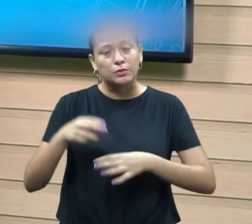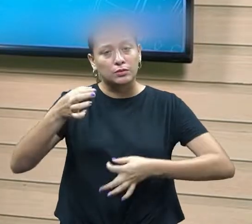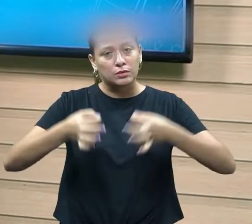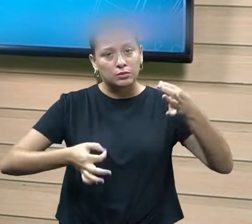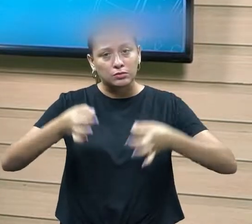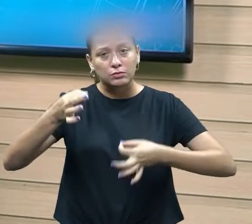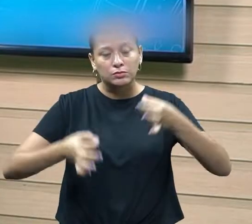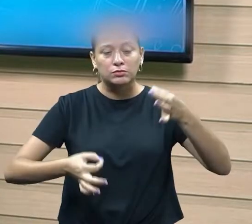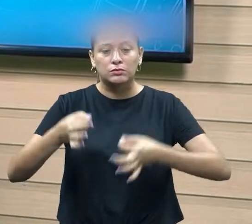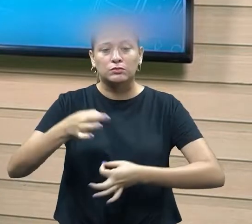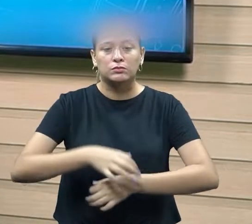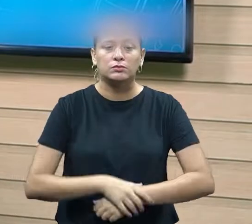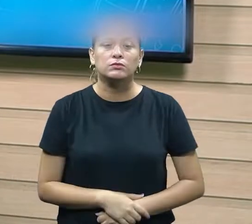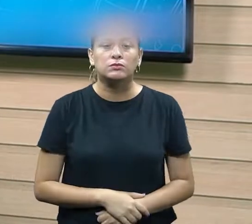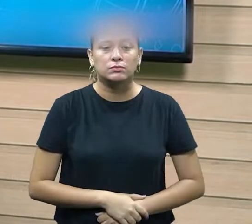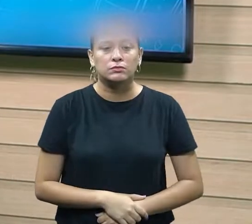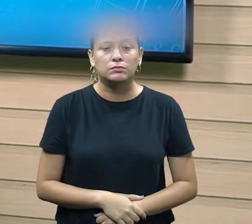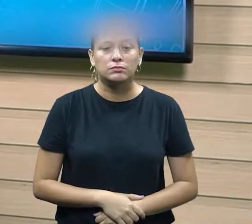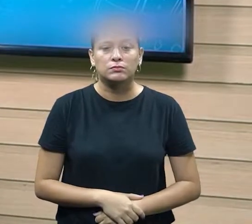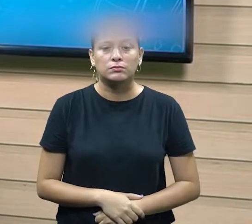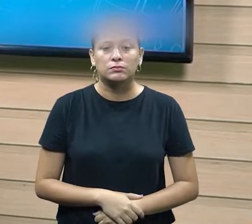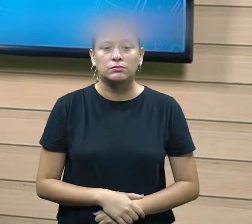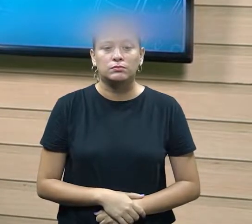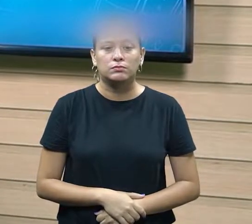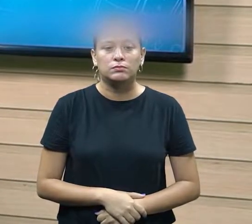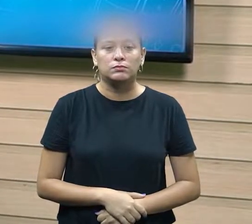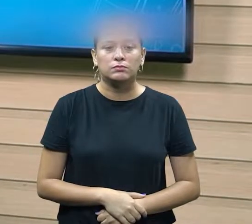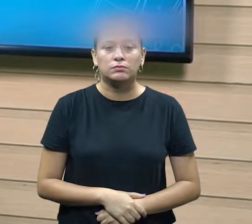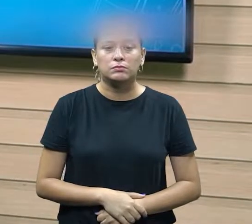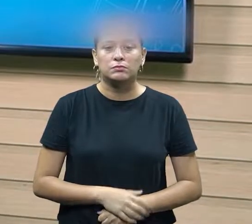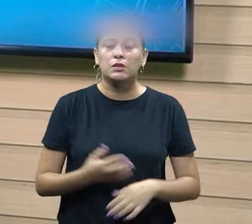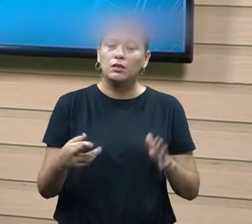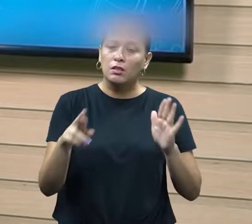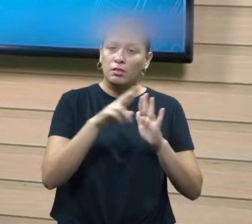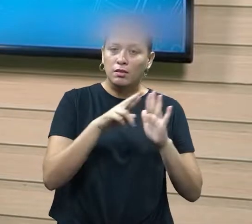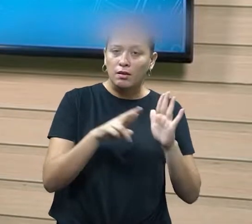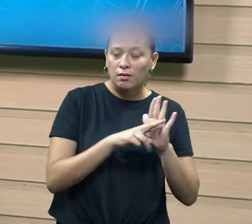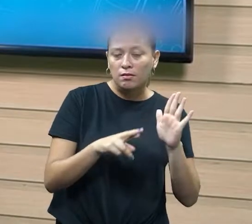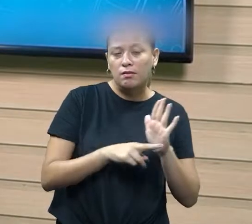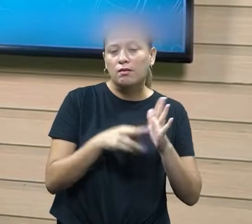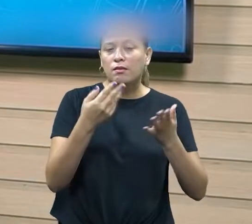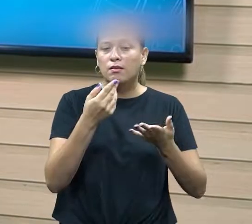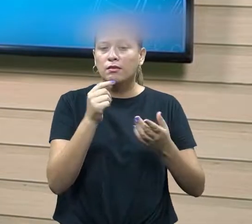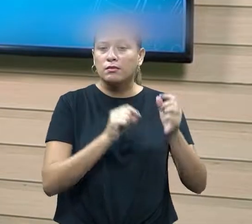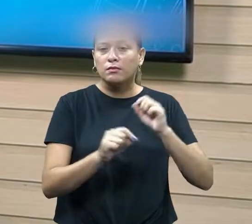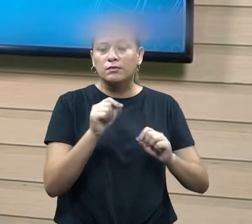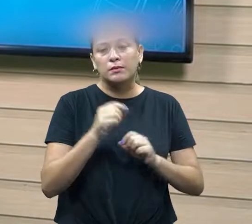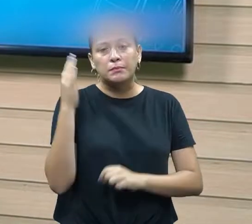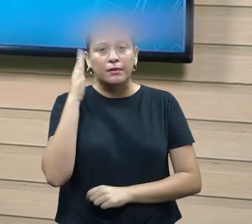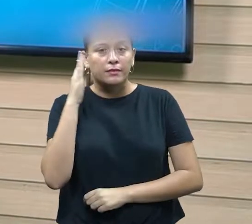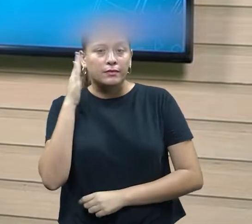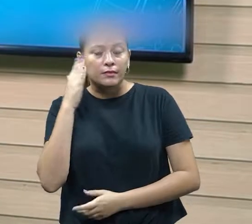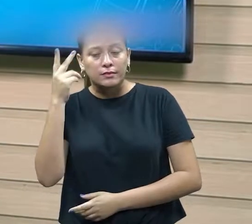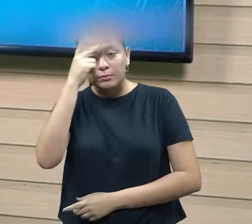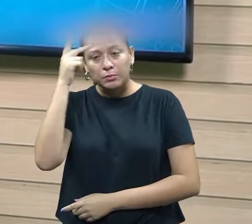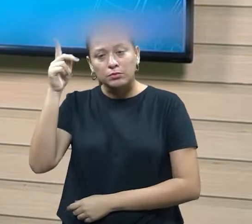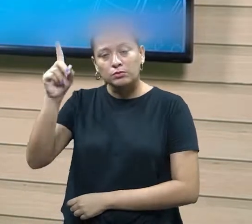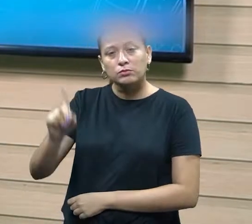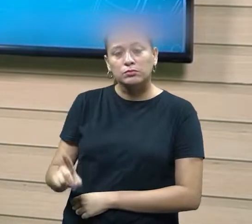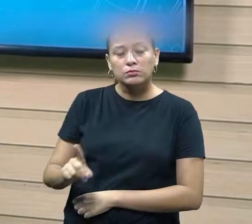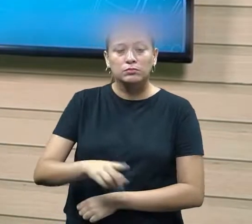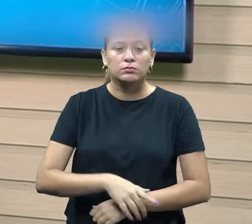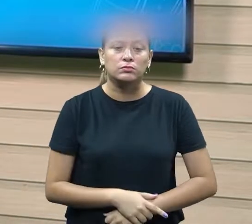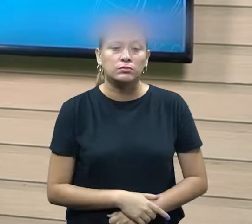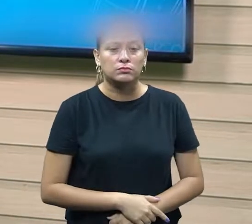eu não preciso quebrar essa regra de não entender o outro como uma pessoa de direito tem as